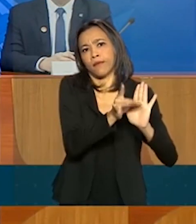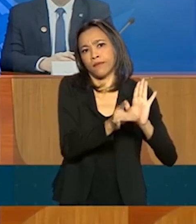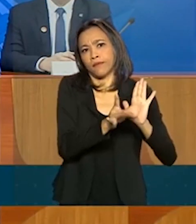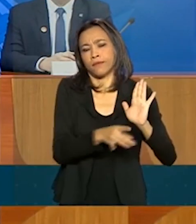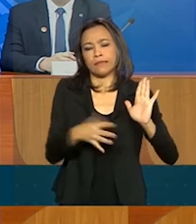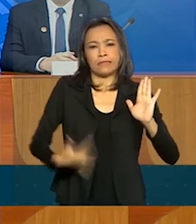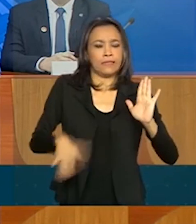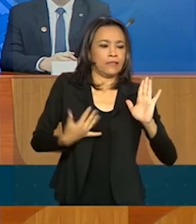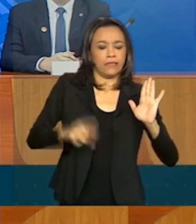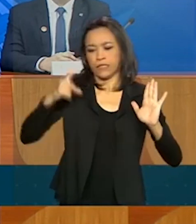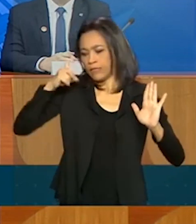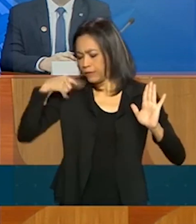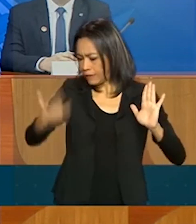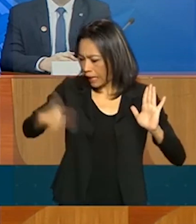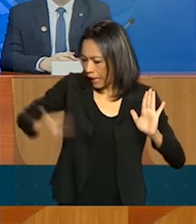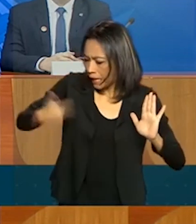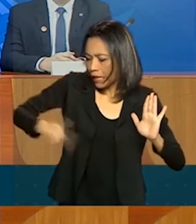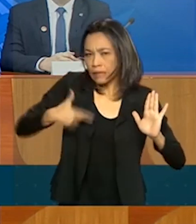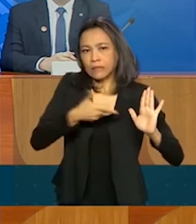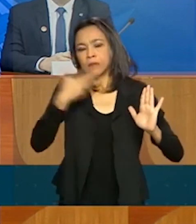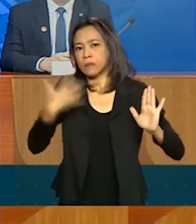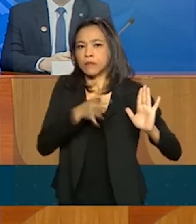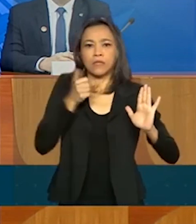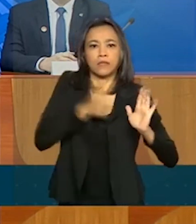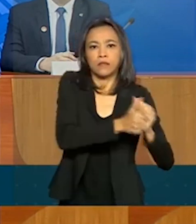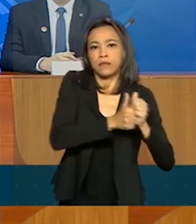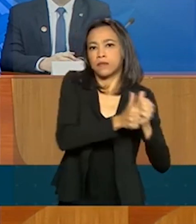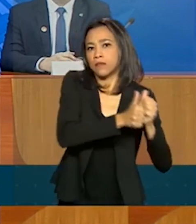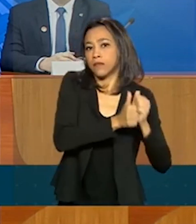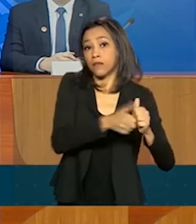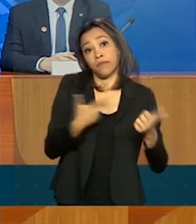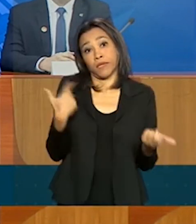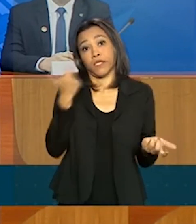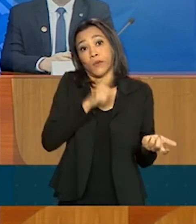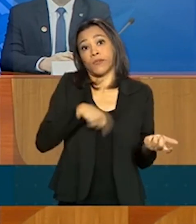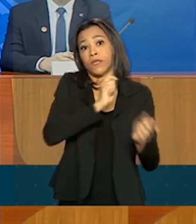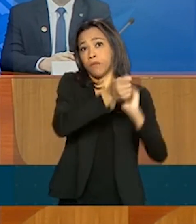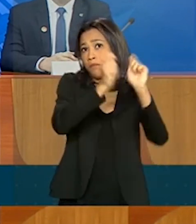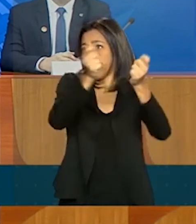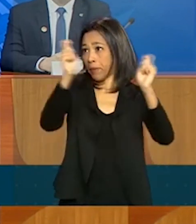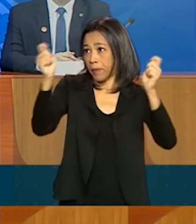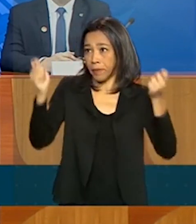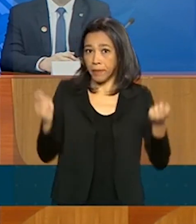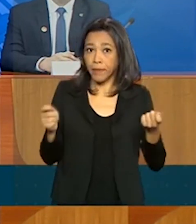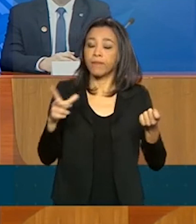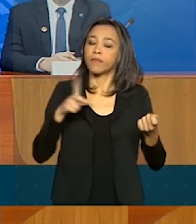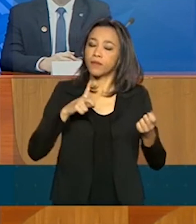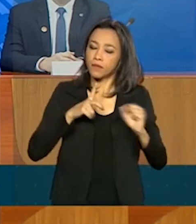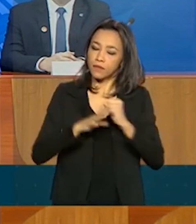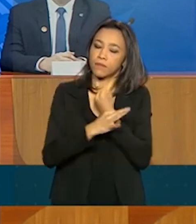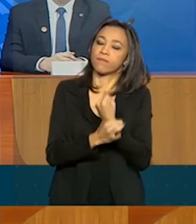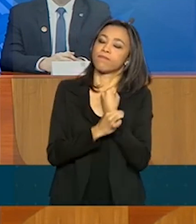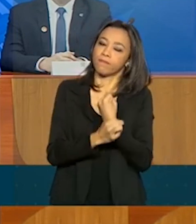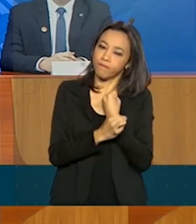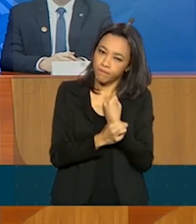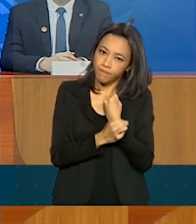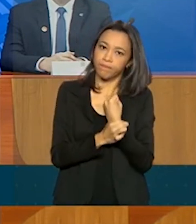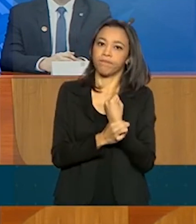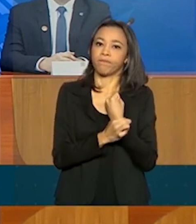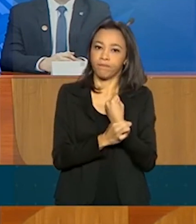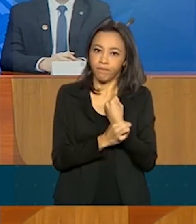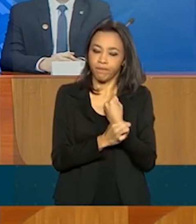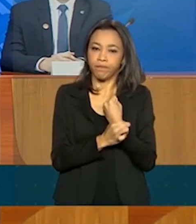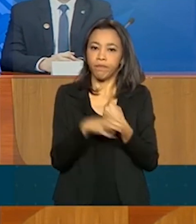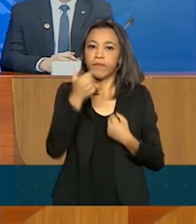dificuldades para que a gente faça esse pagamento. Esse pagamento tem que ter segurança para